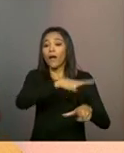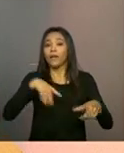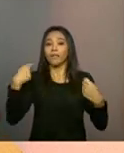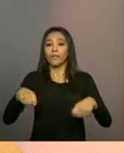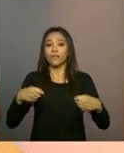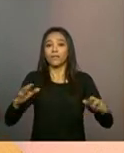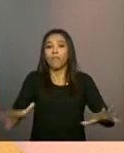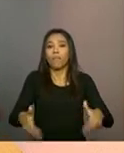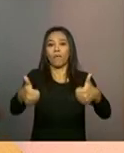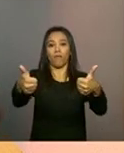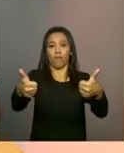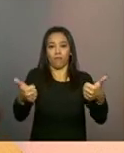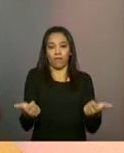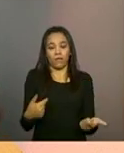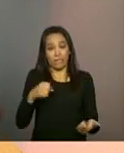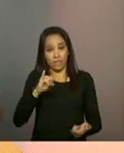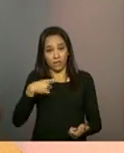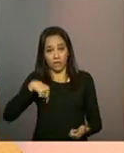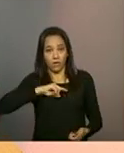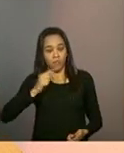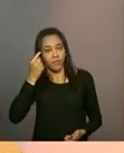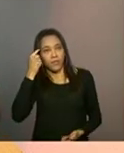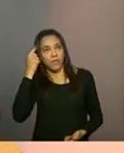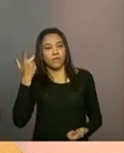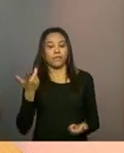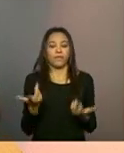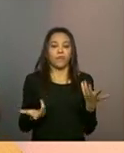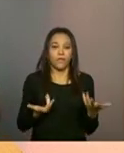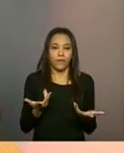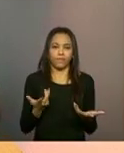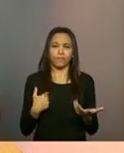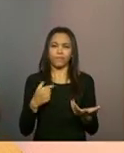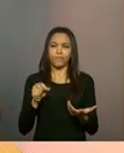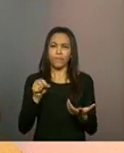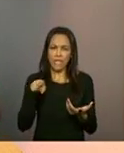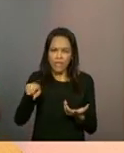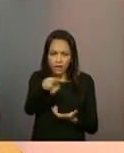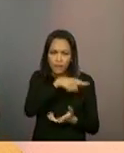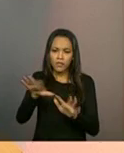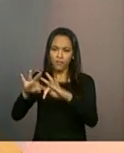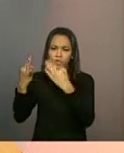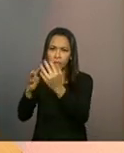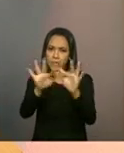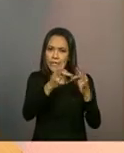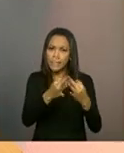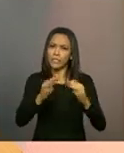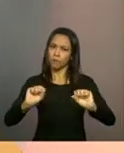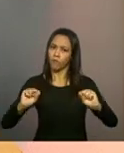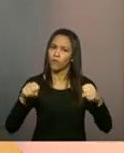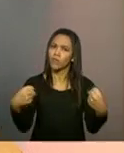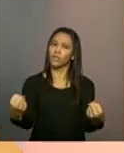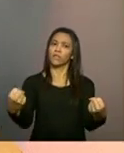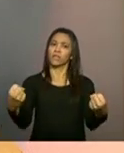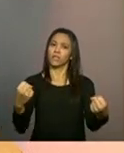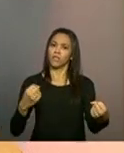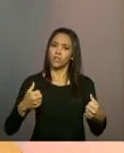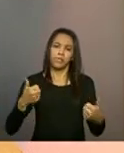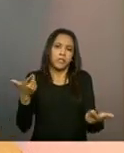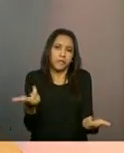Porque, assim, a gente está pensando exatamente na emancipação dessas famílias, em fortalecer essas famílias, seja em